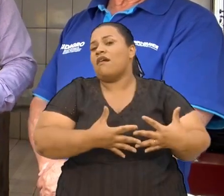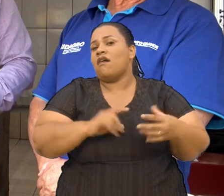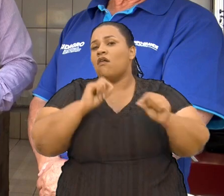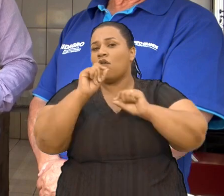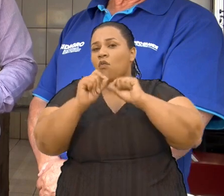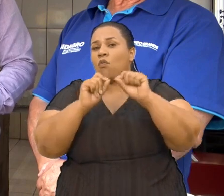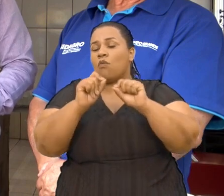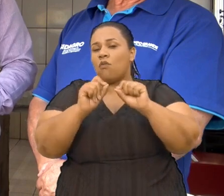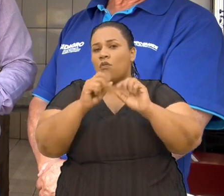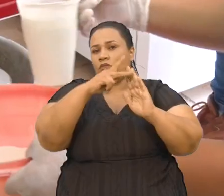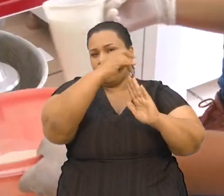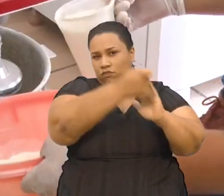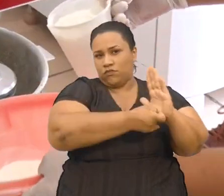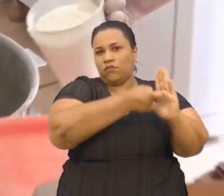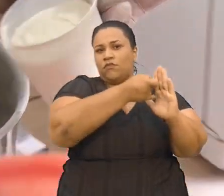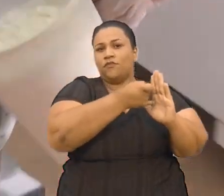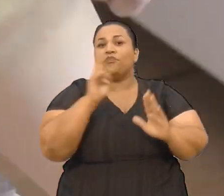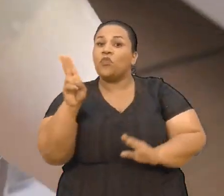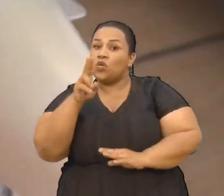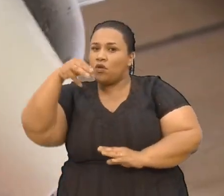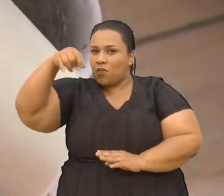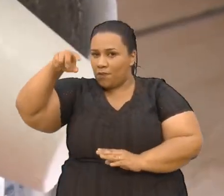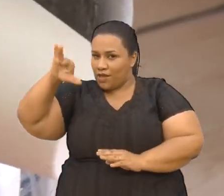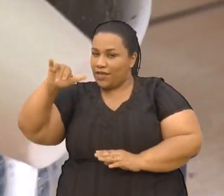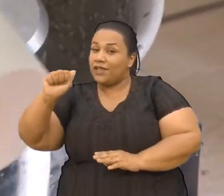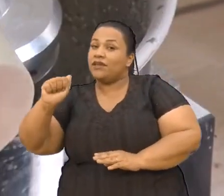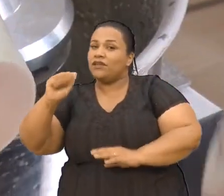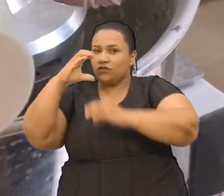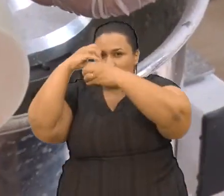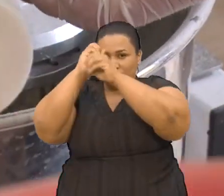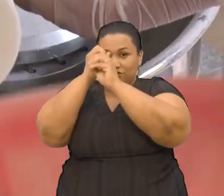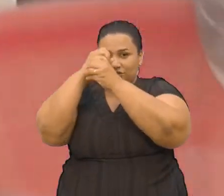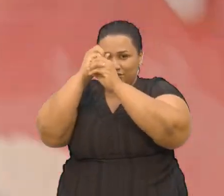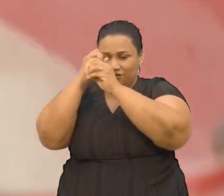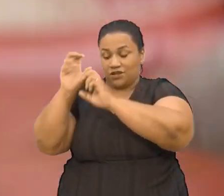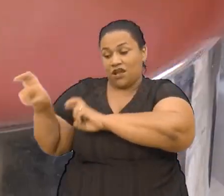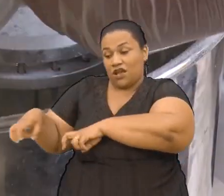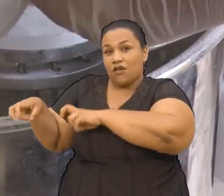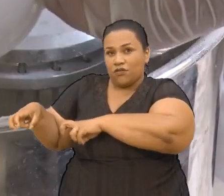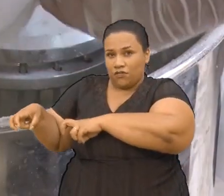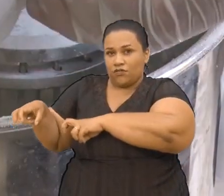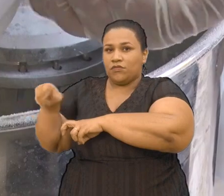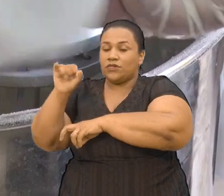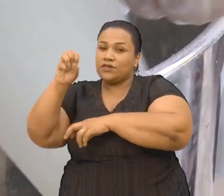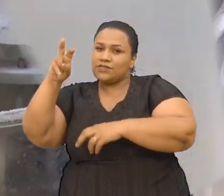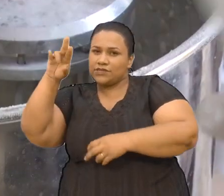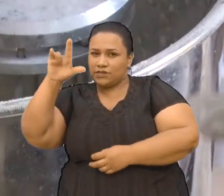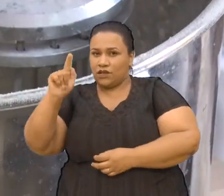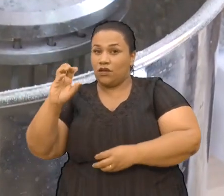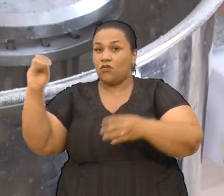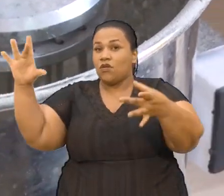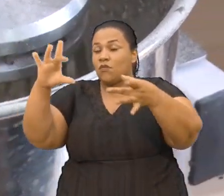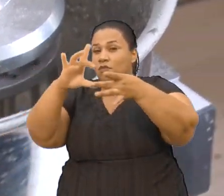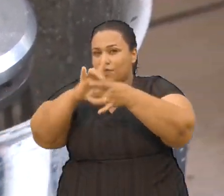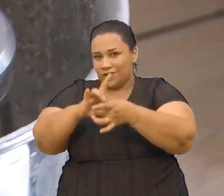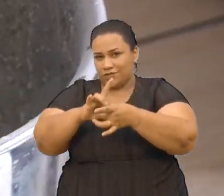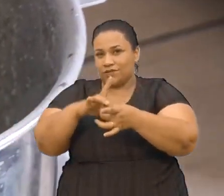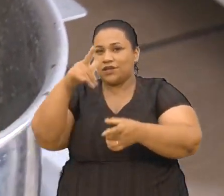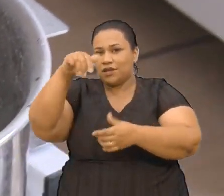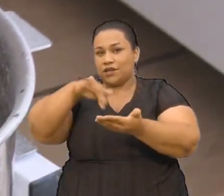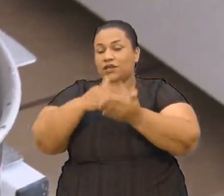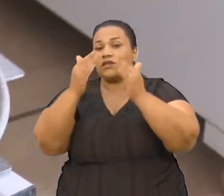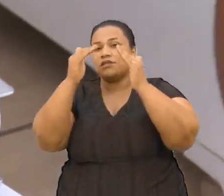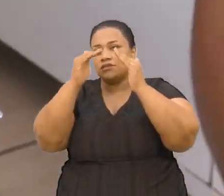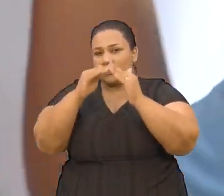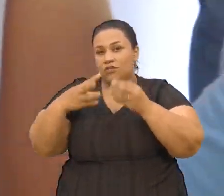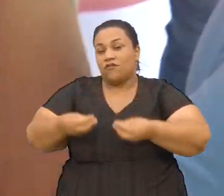Desse projeto Meu nome é Mariana Coura Sou engenheira Agrônoma Da CIDAGRO A parceria Que a gente tem Aqui com a escola